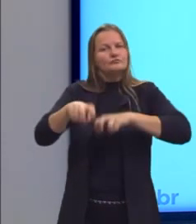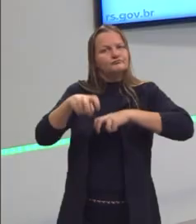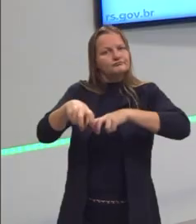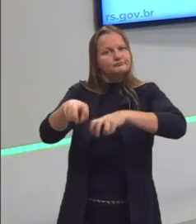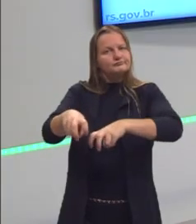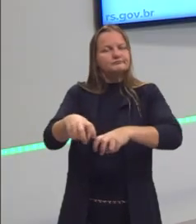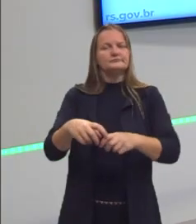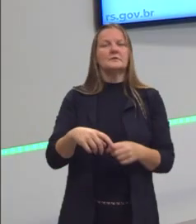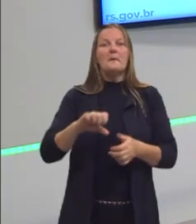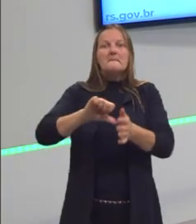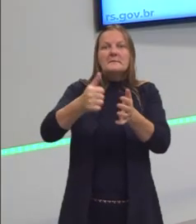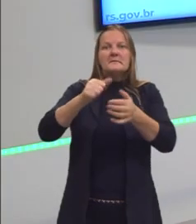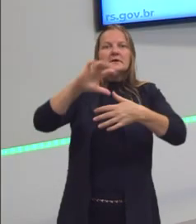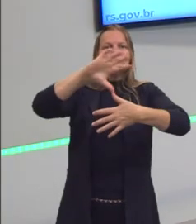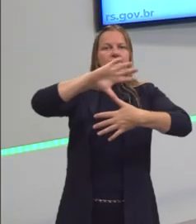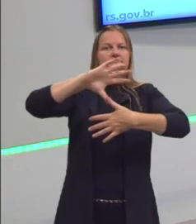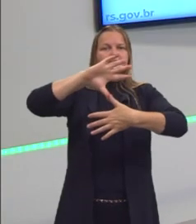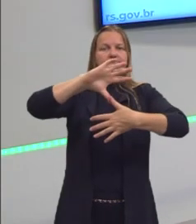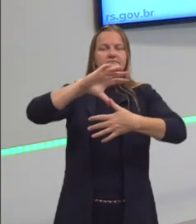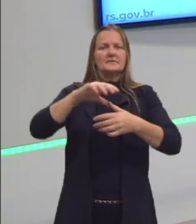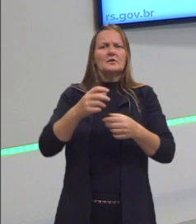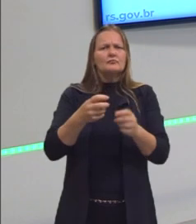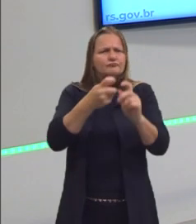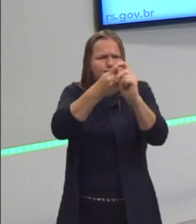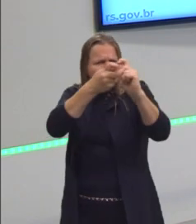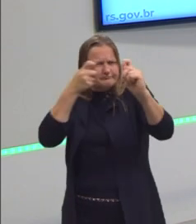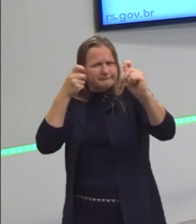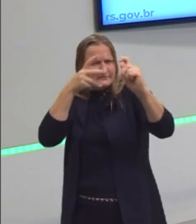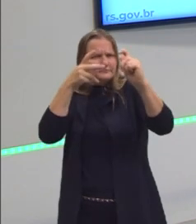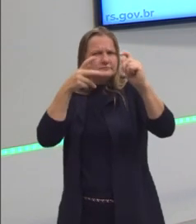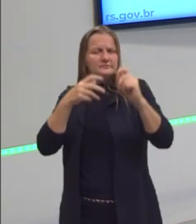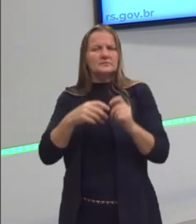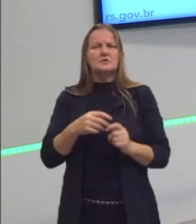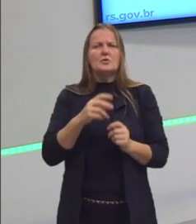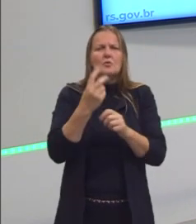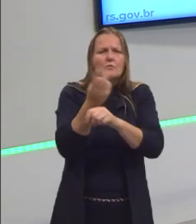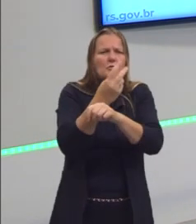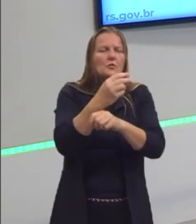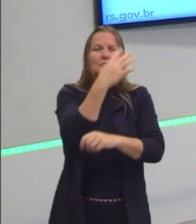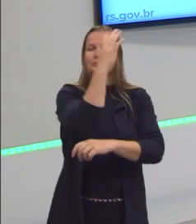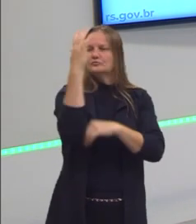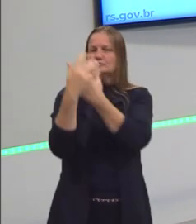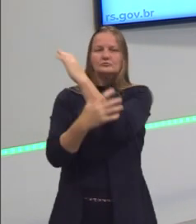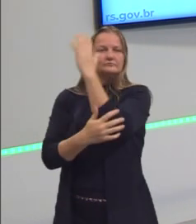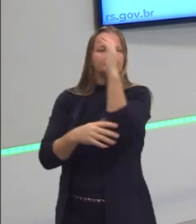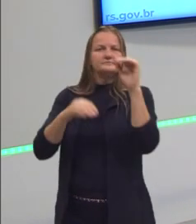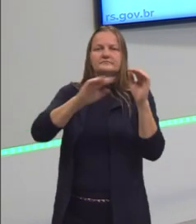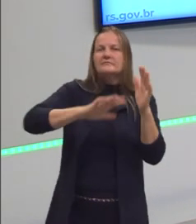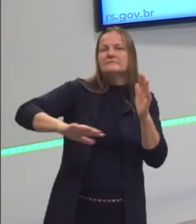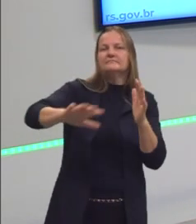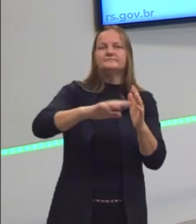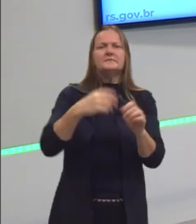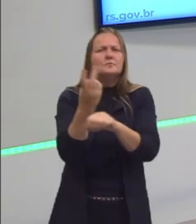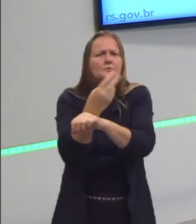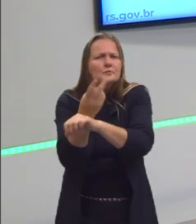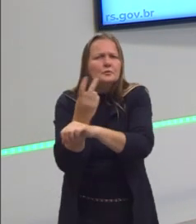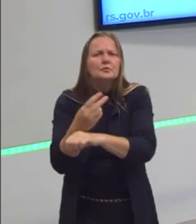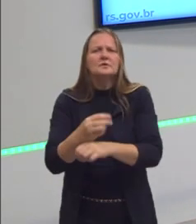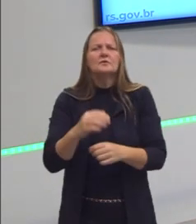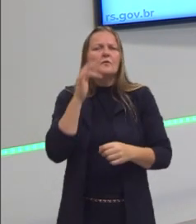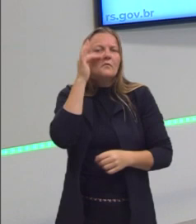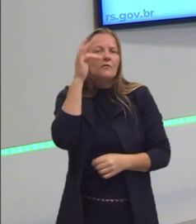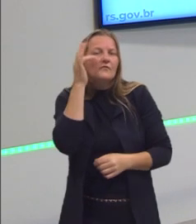habitantes da América viviam da caça e da coleta. Eles percorriam o território em busca de